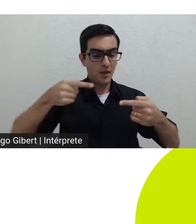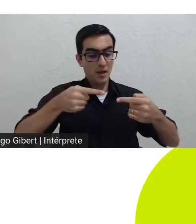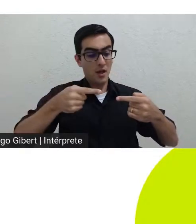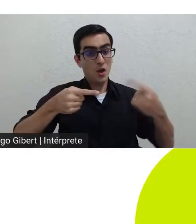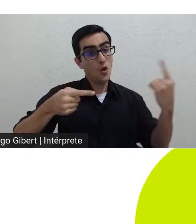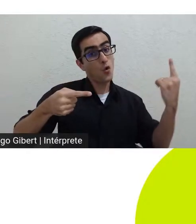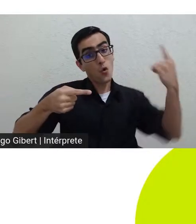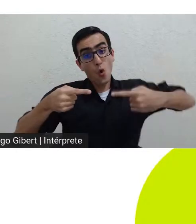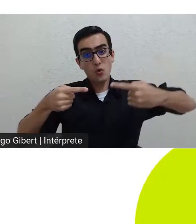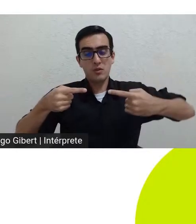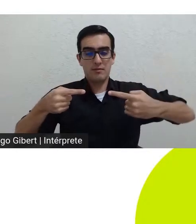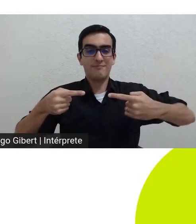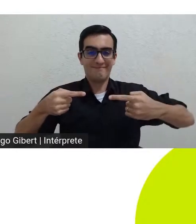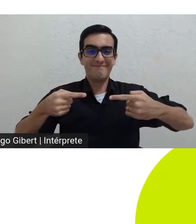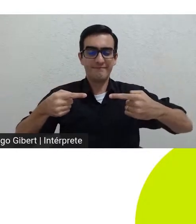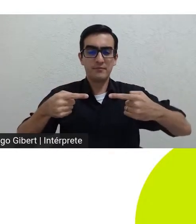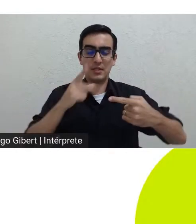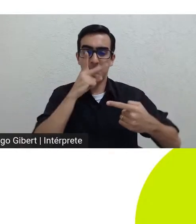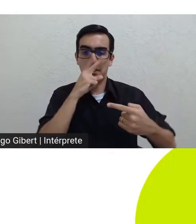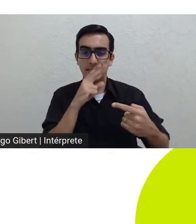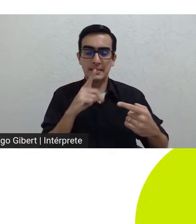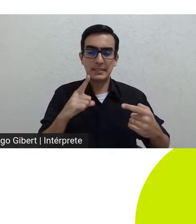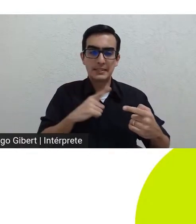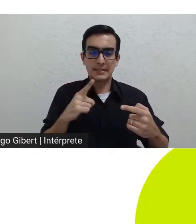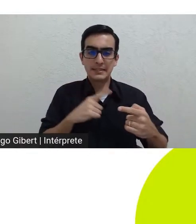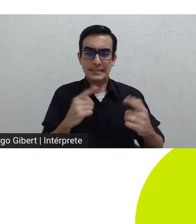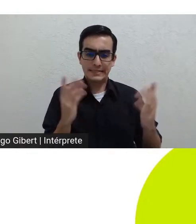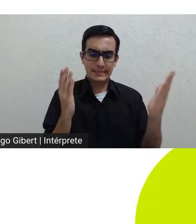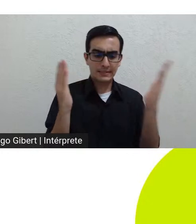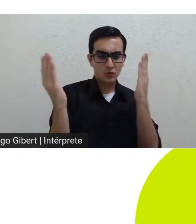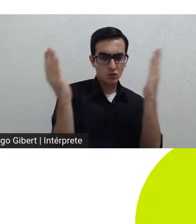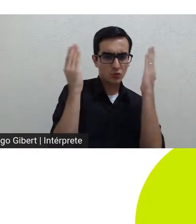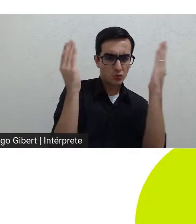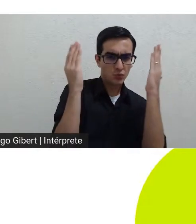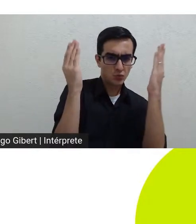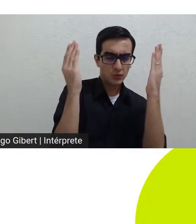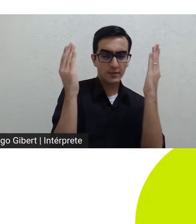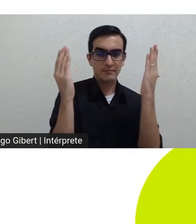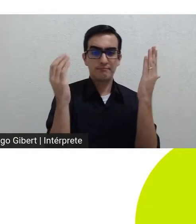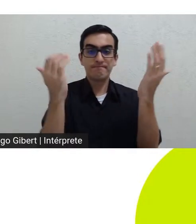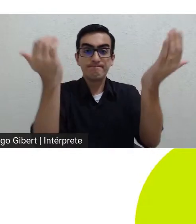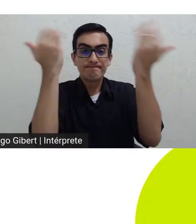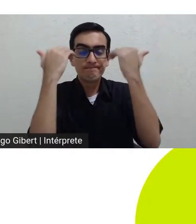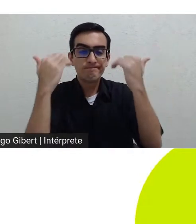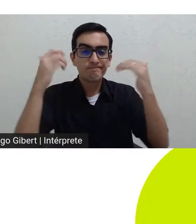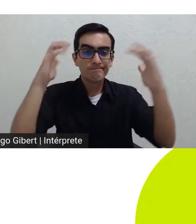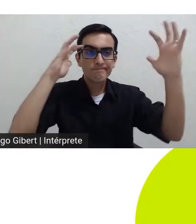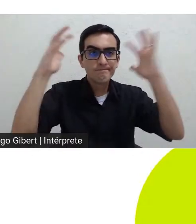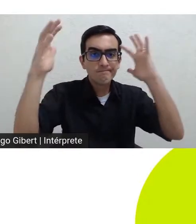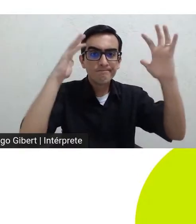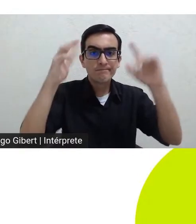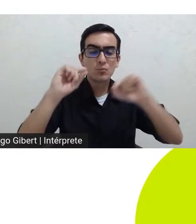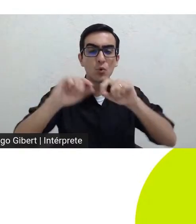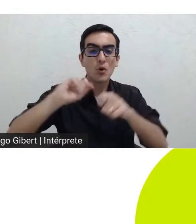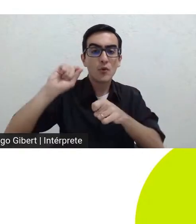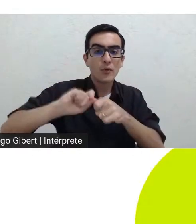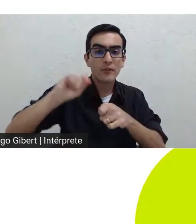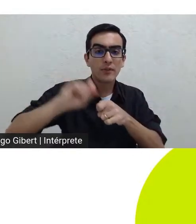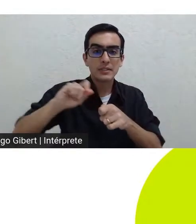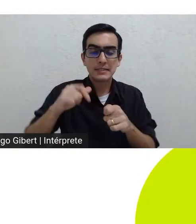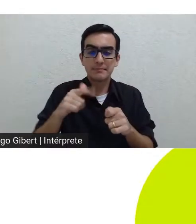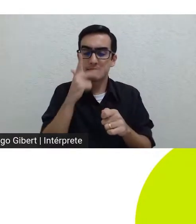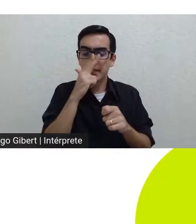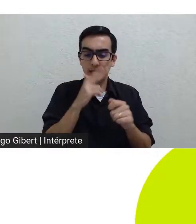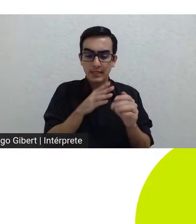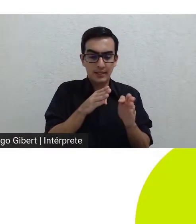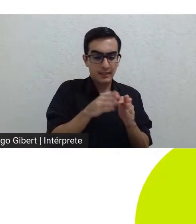se vê no estado de hesitação de dúvida produzindo-se assim um intervalo de tempo no